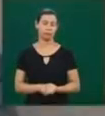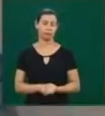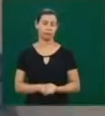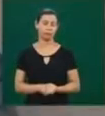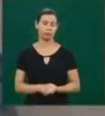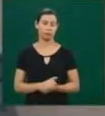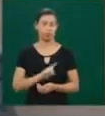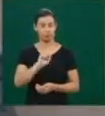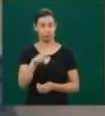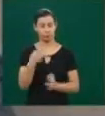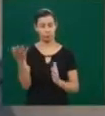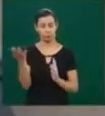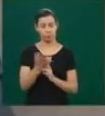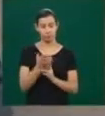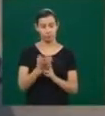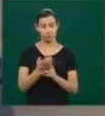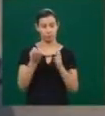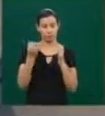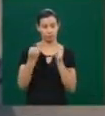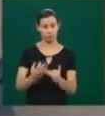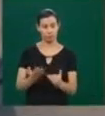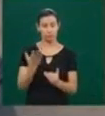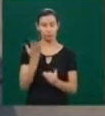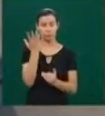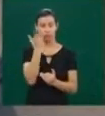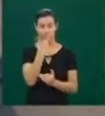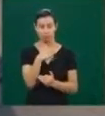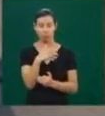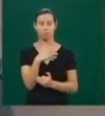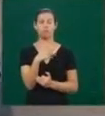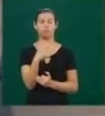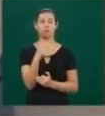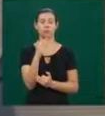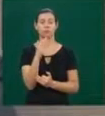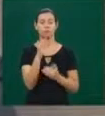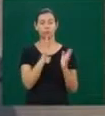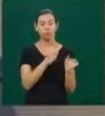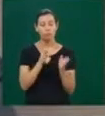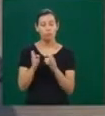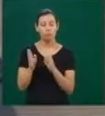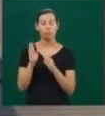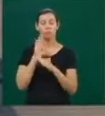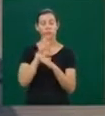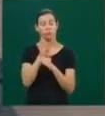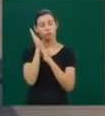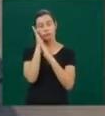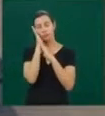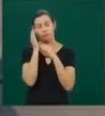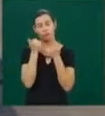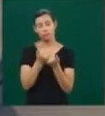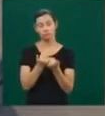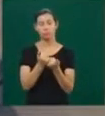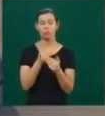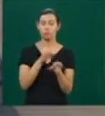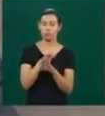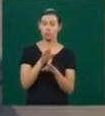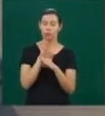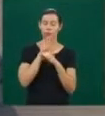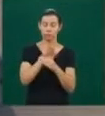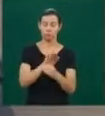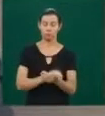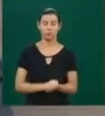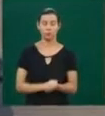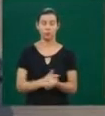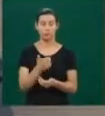E depois do intervalo, como criar uma rotina na vida das crianças, ajuda na hora de botar os pequenos na cama. Você vai ver dicas que fazem a diferença. E